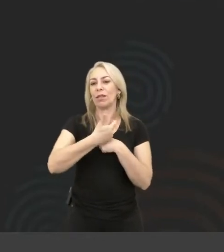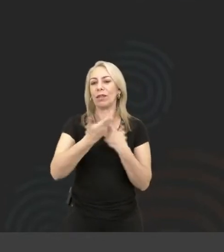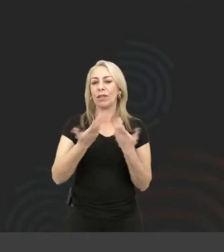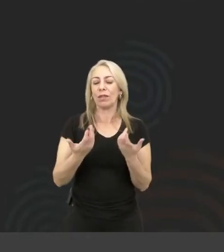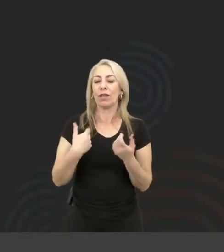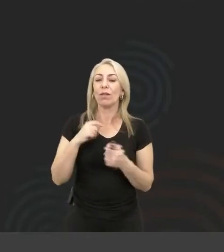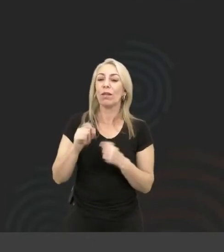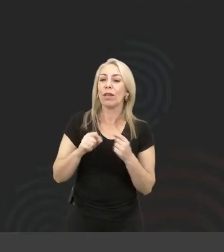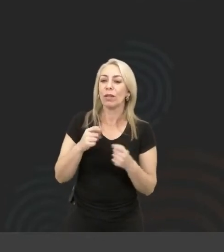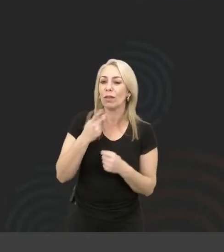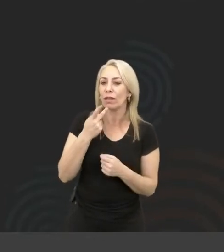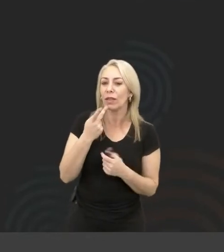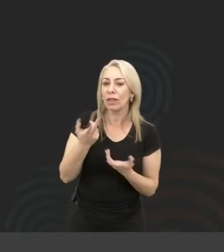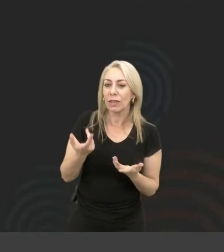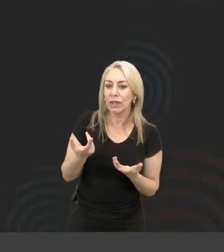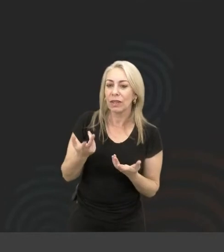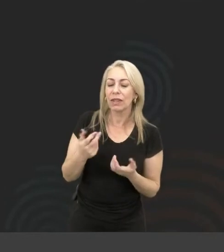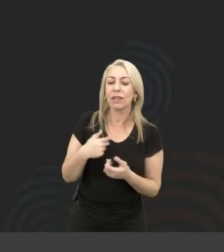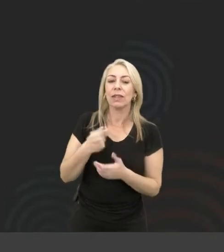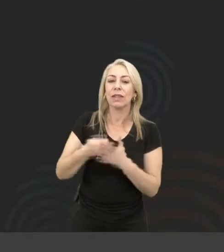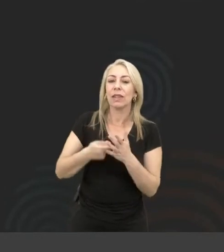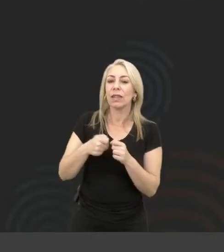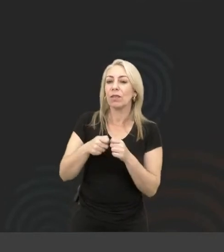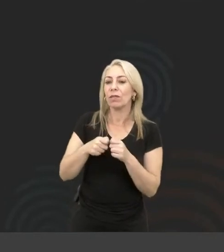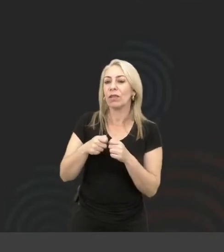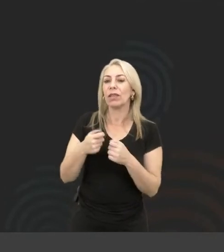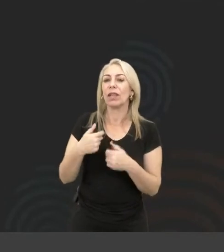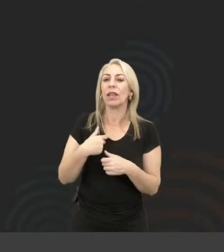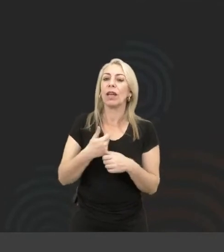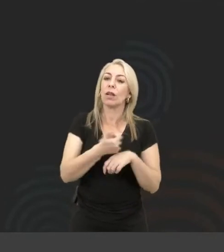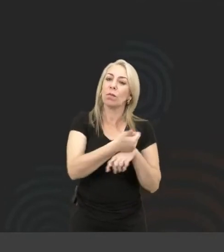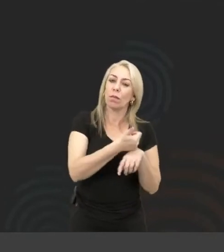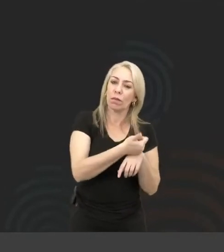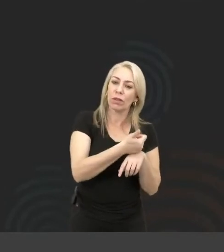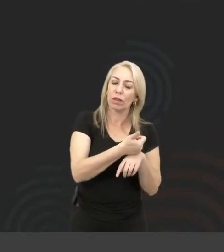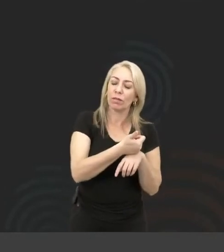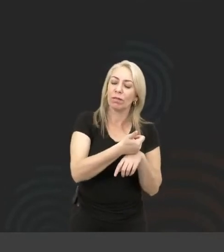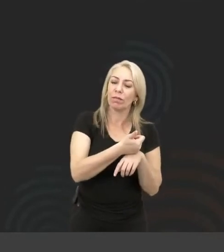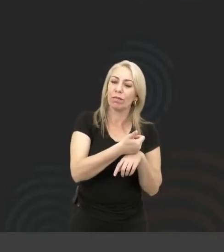quer dizer, o que eu estou tentando fazer? Eu estou tentando fazer um paralelo entre carreira